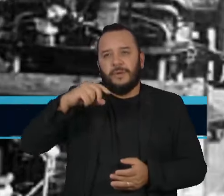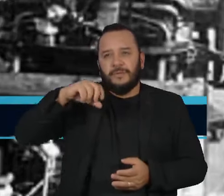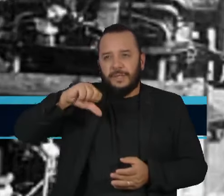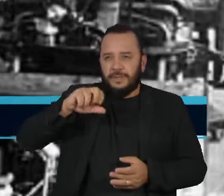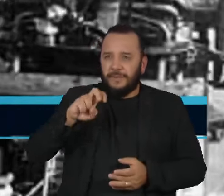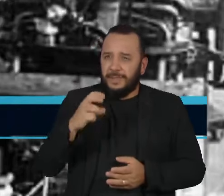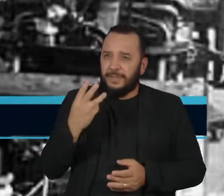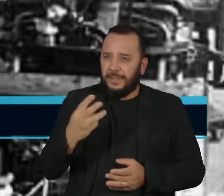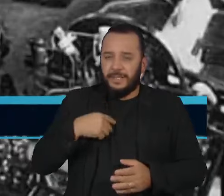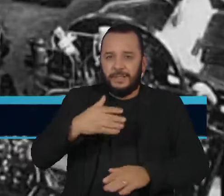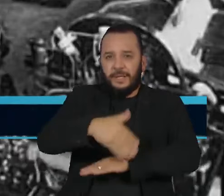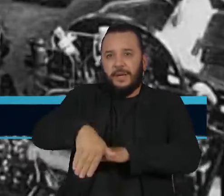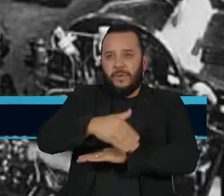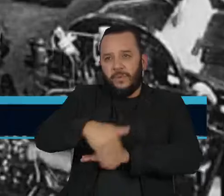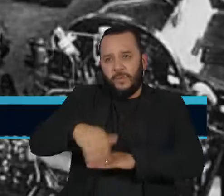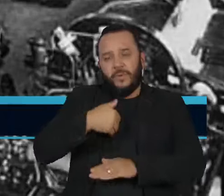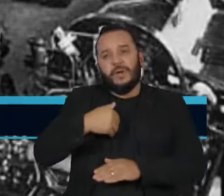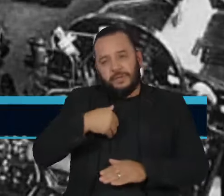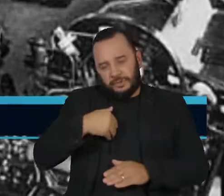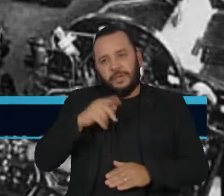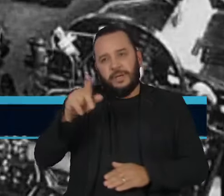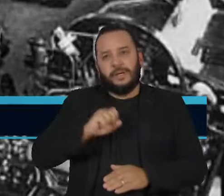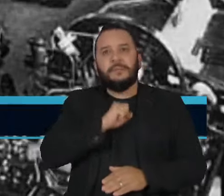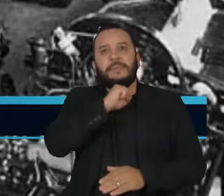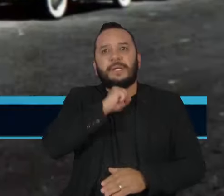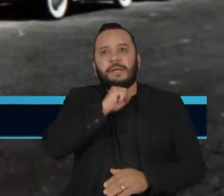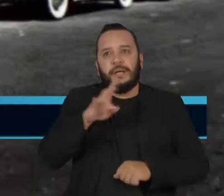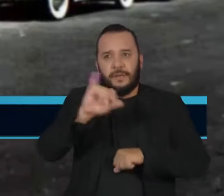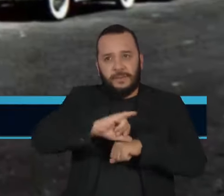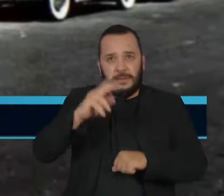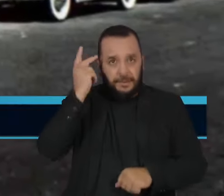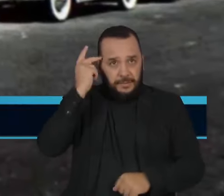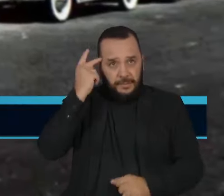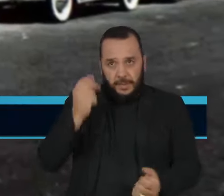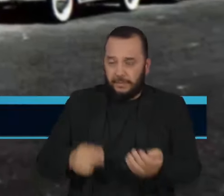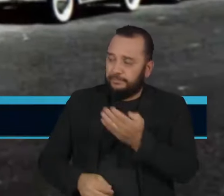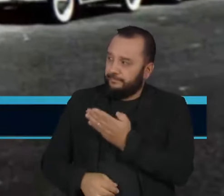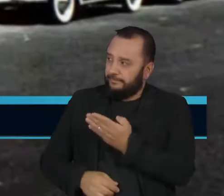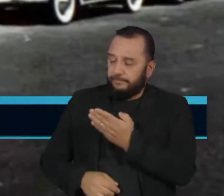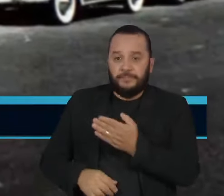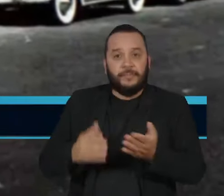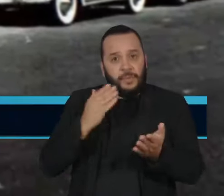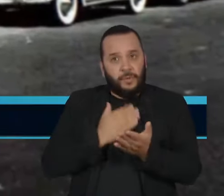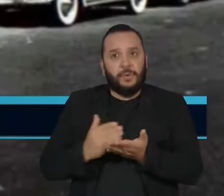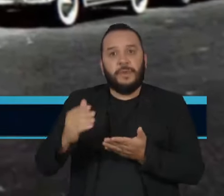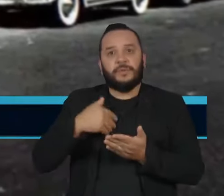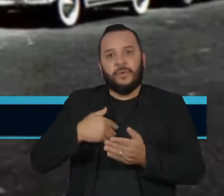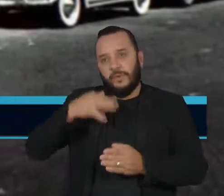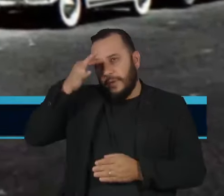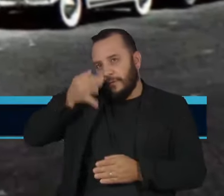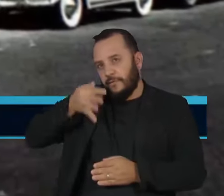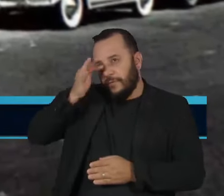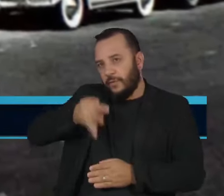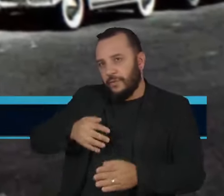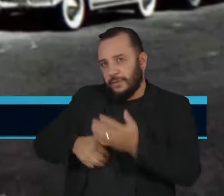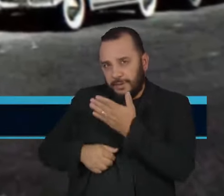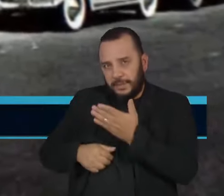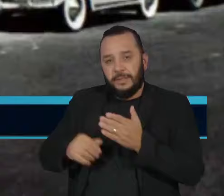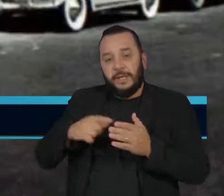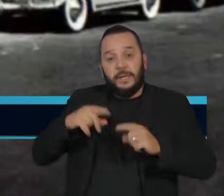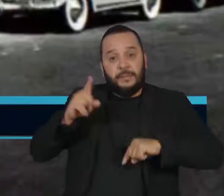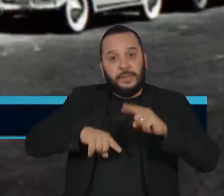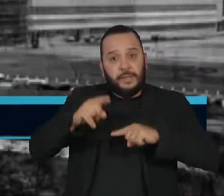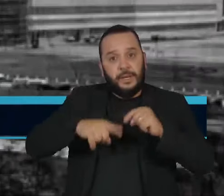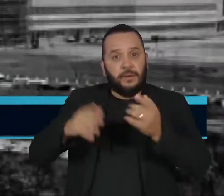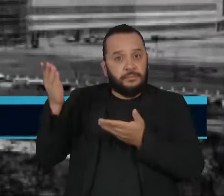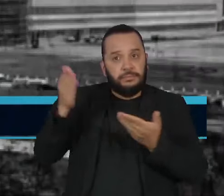armazém da Rua do Manifesto, no bairro do Ipiranga, na capital paulista. De lá saíram as primeiras unidades do Fusca, montadas com peças da